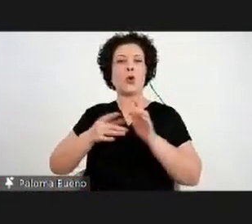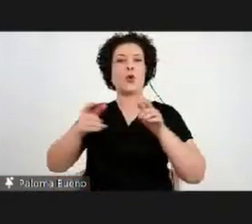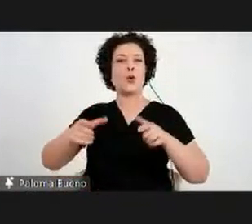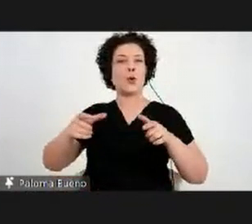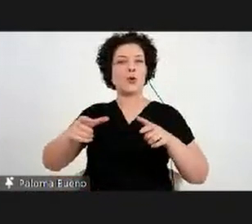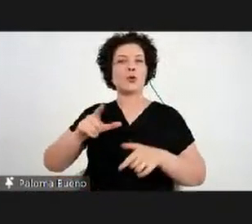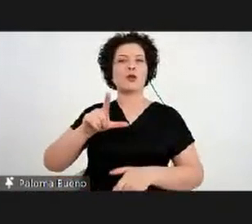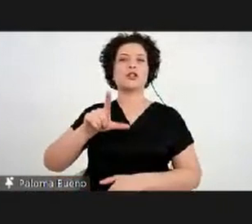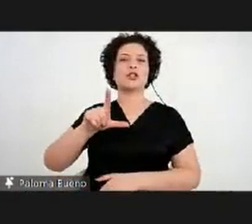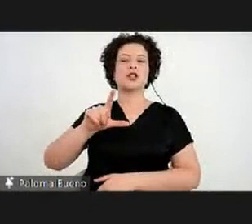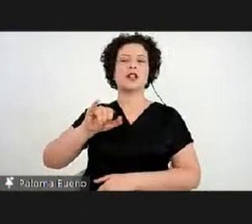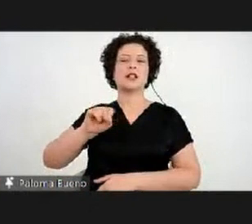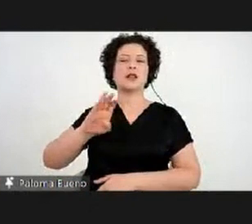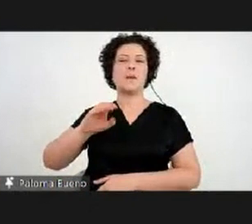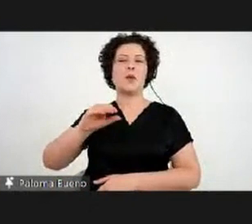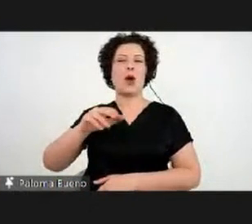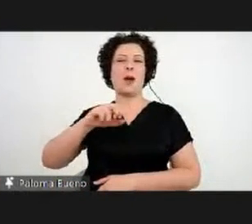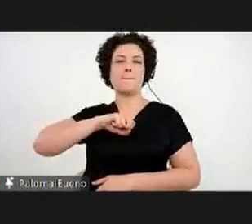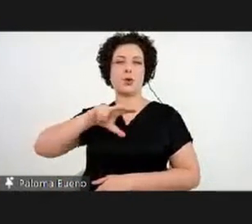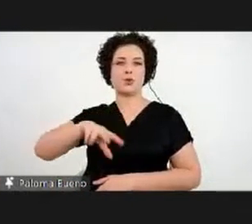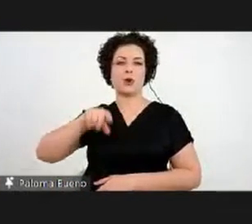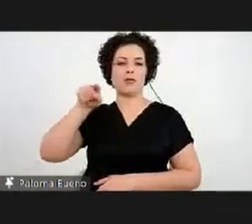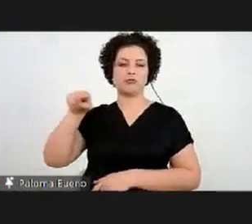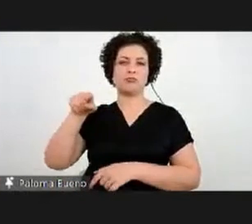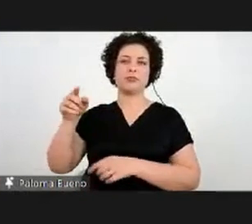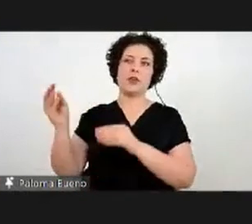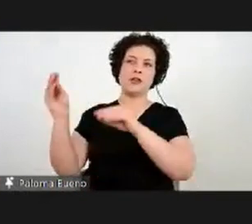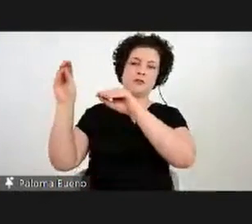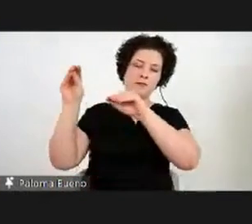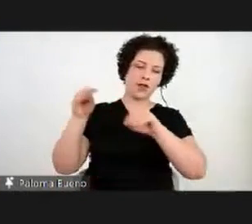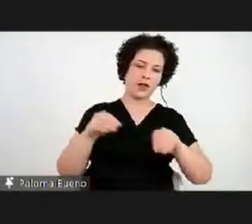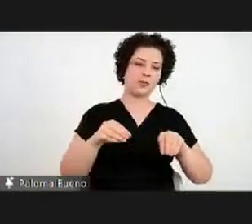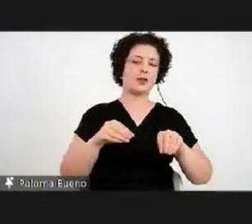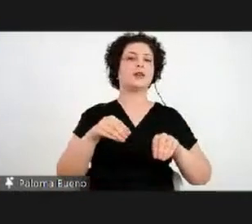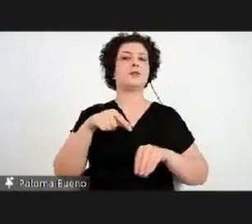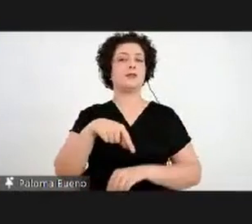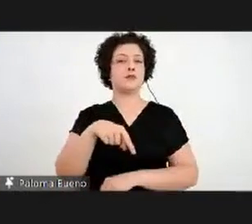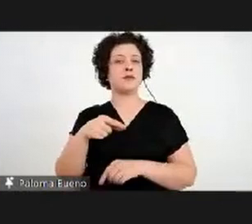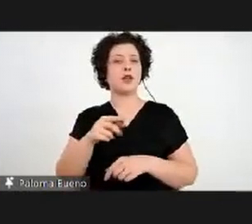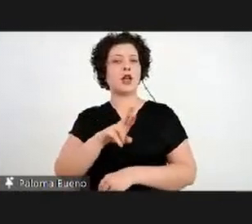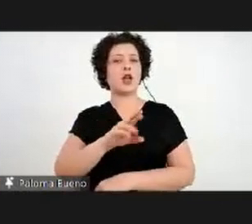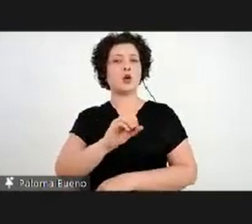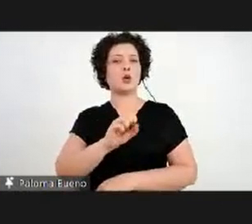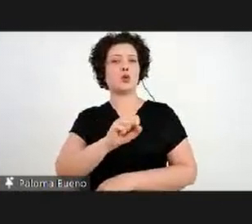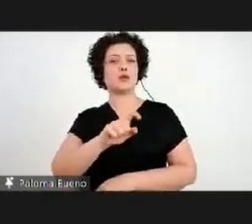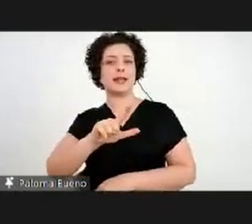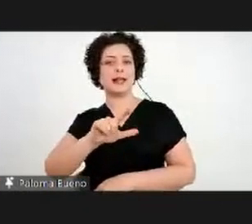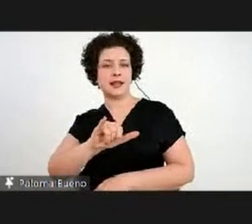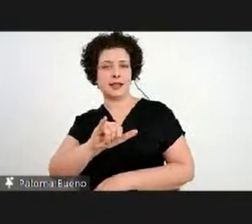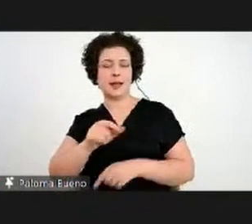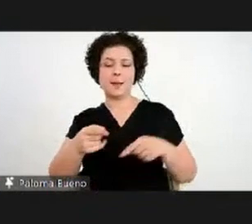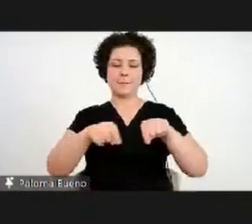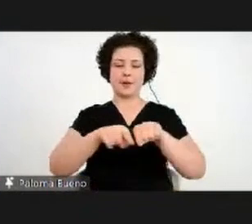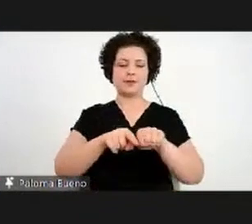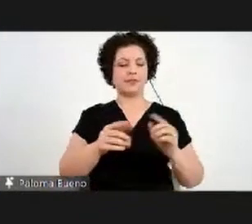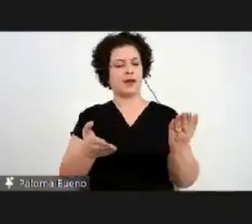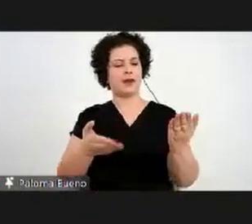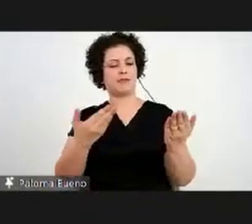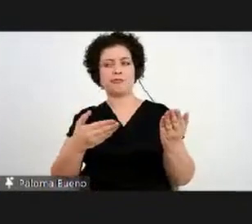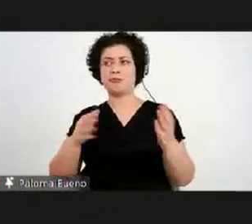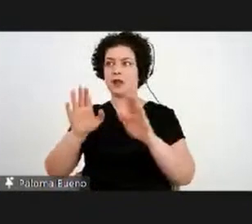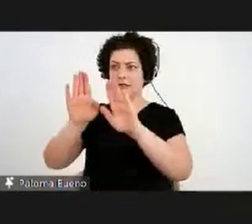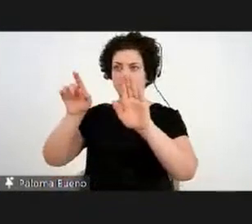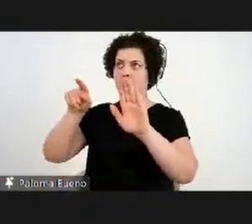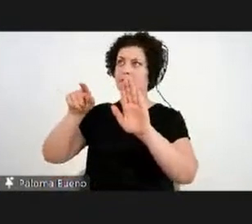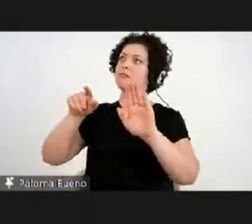Lisboa, e veio para cá com uma parceria com a Roselina Kagawa, que recebeu o catálogo dessa exposição em